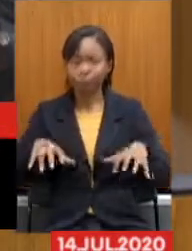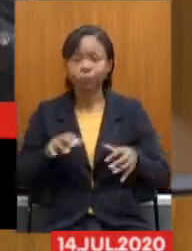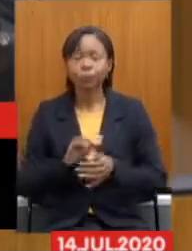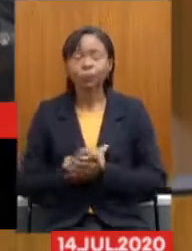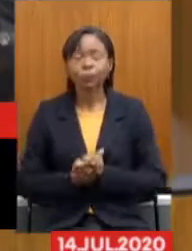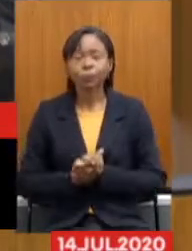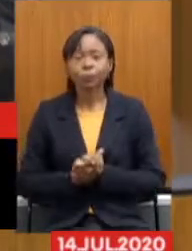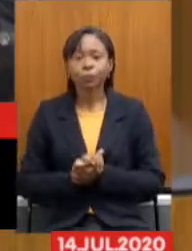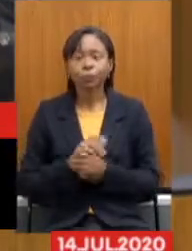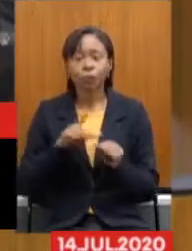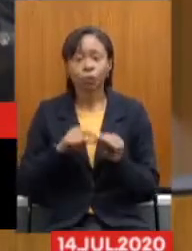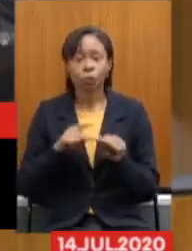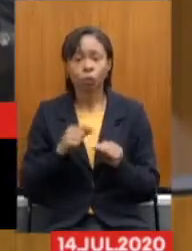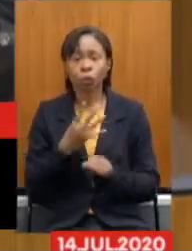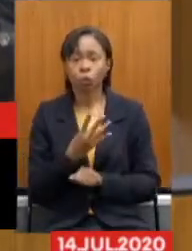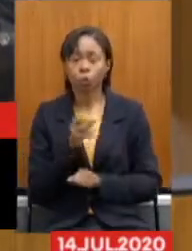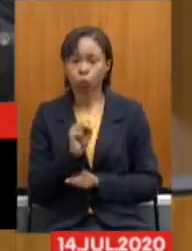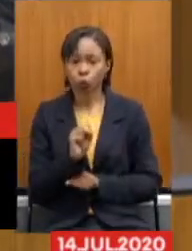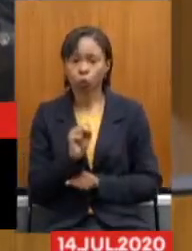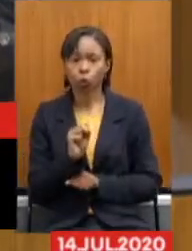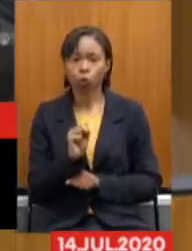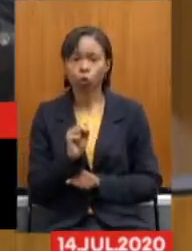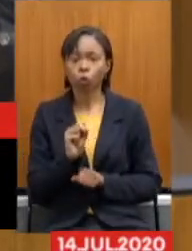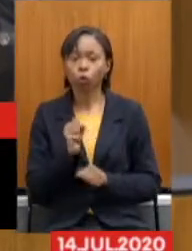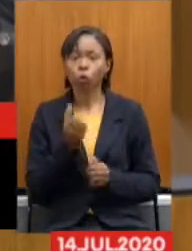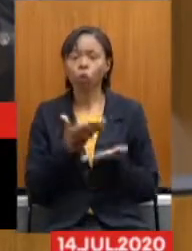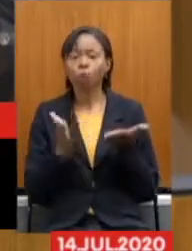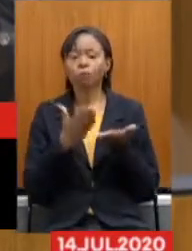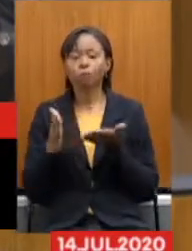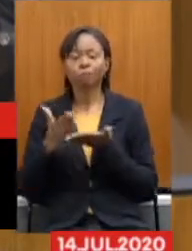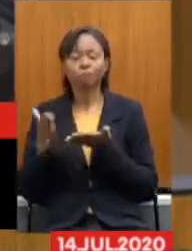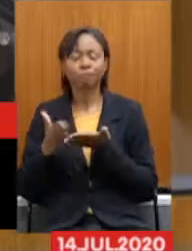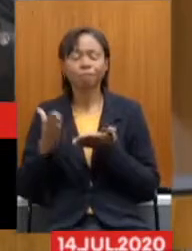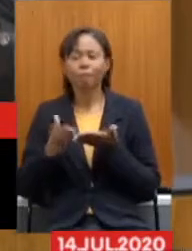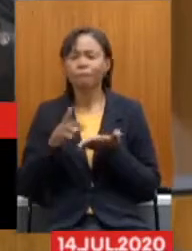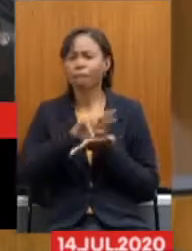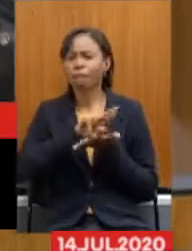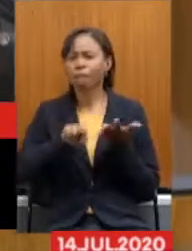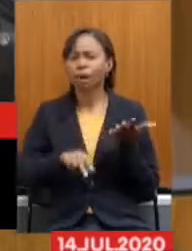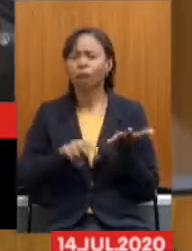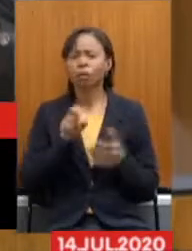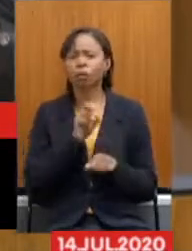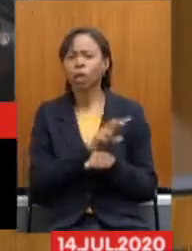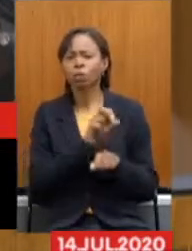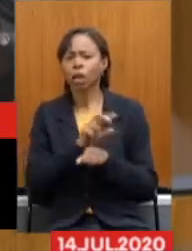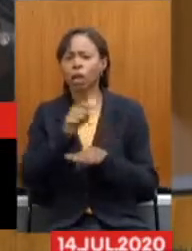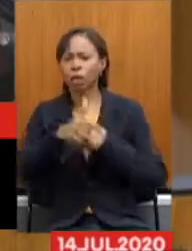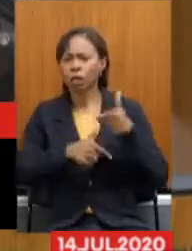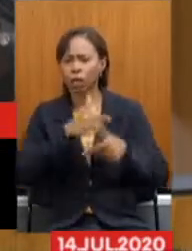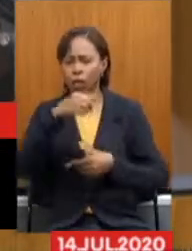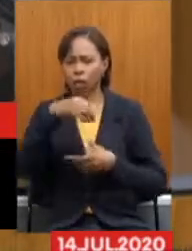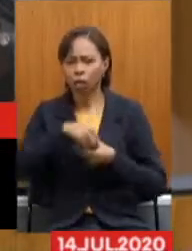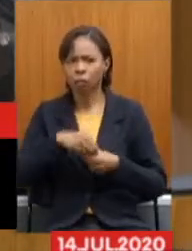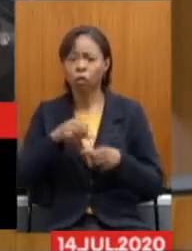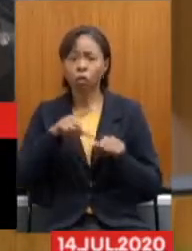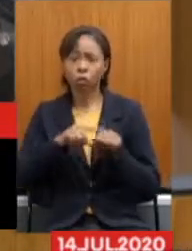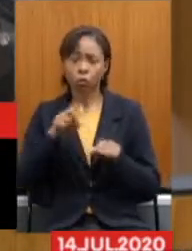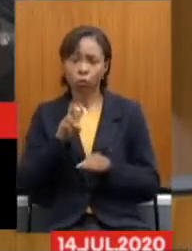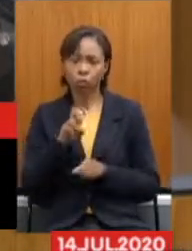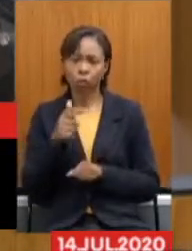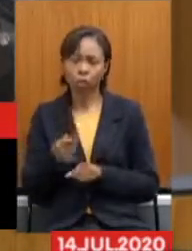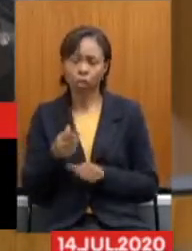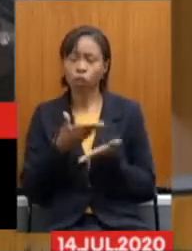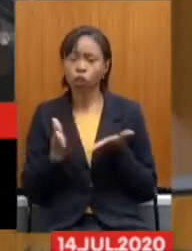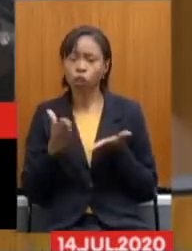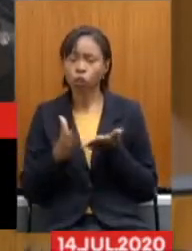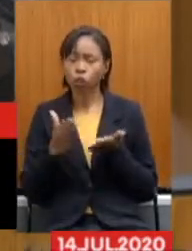o artigo 48 extingue vários cargos no Ipseng. O 57 tira do Ipseng quanto às